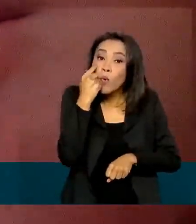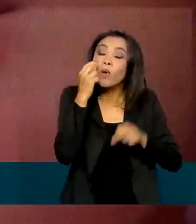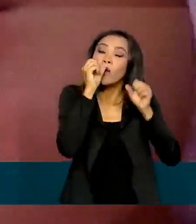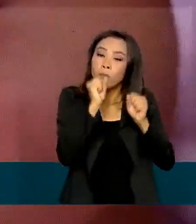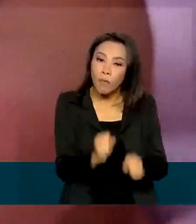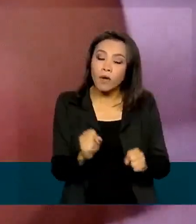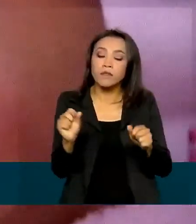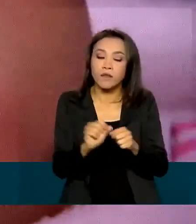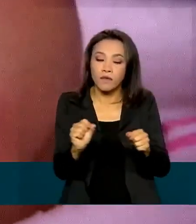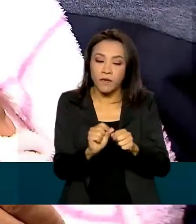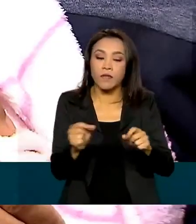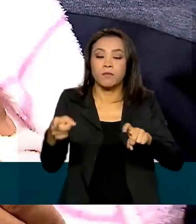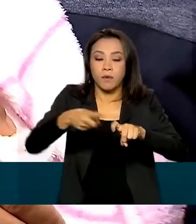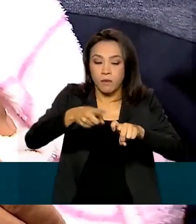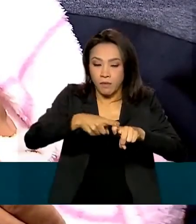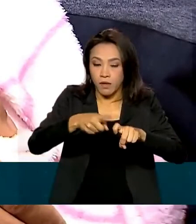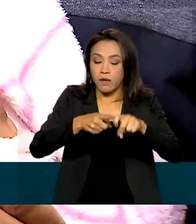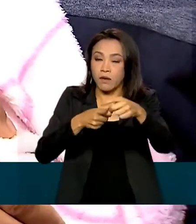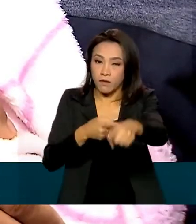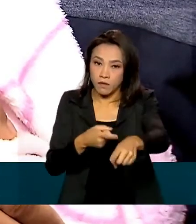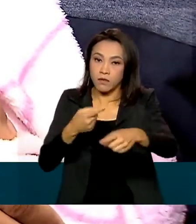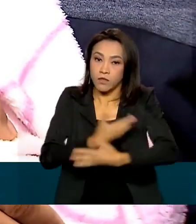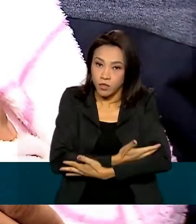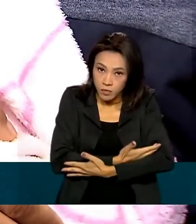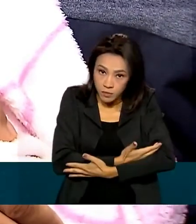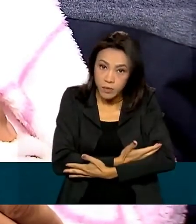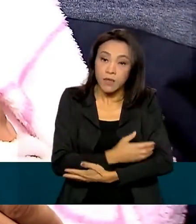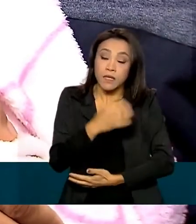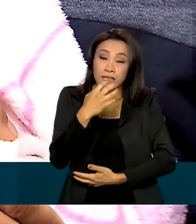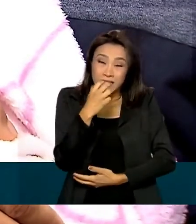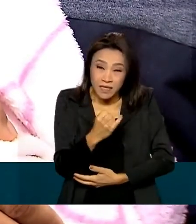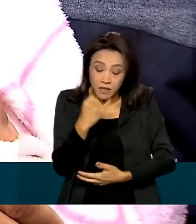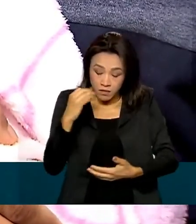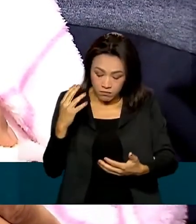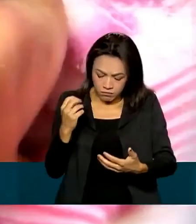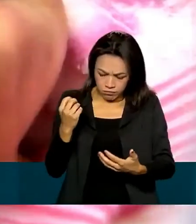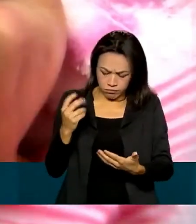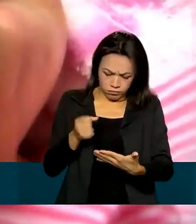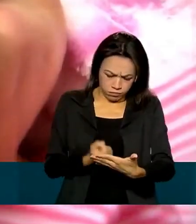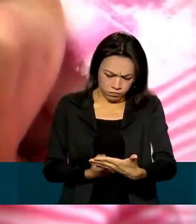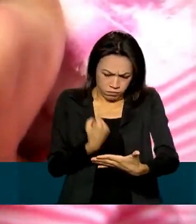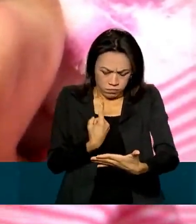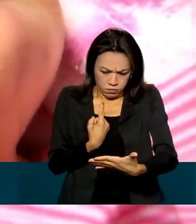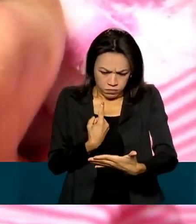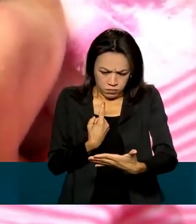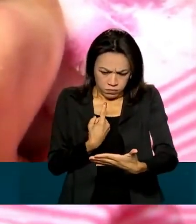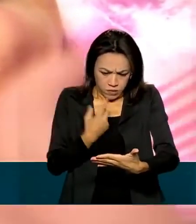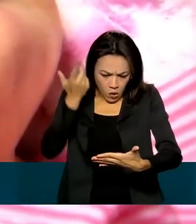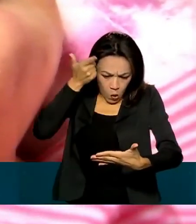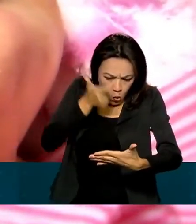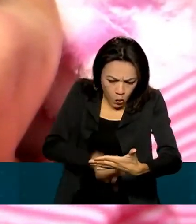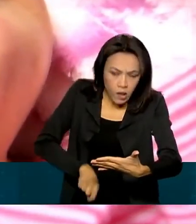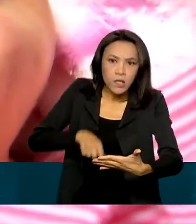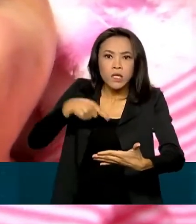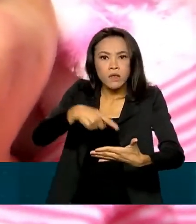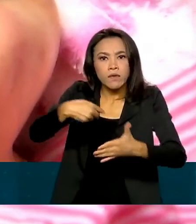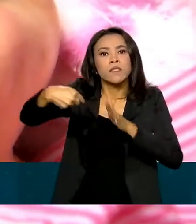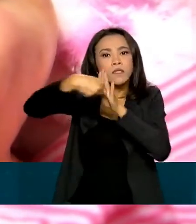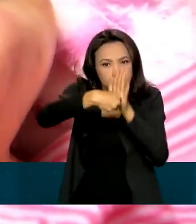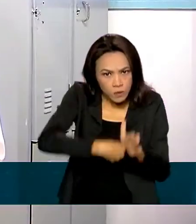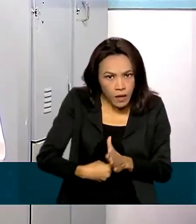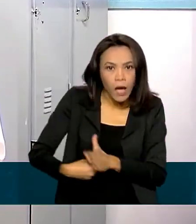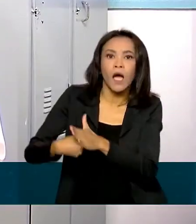feito pelo pediatra. Caso os exames apresentem alguma alteração, a criança é submetida a uma nova